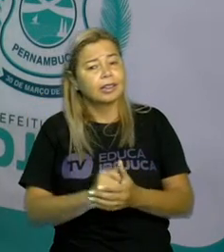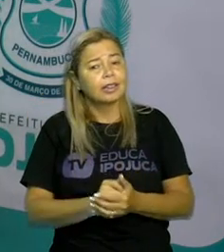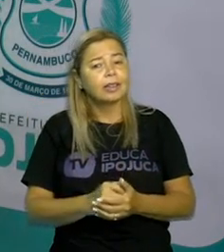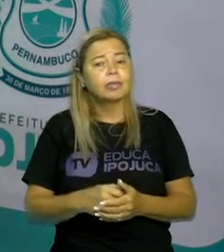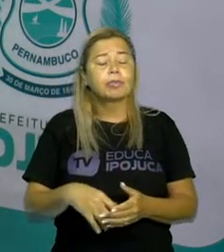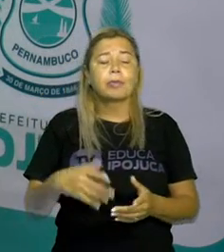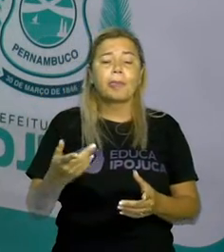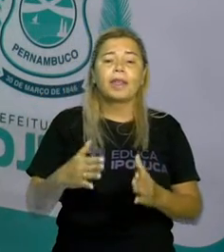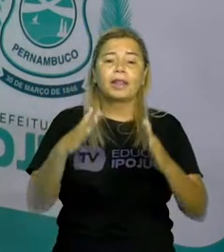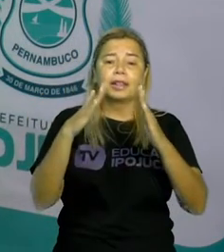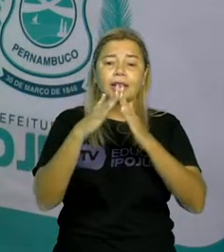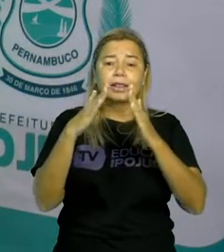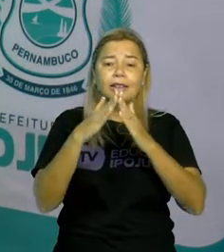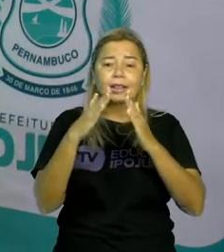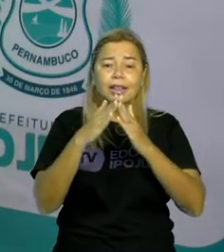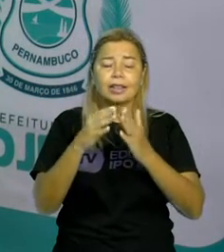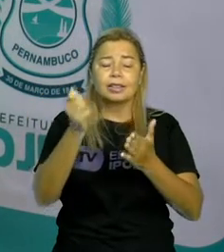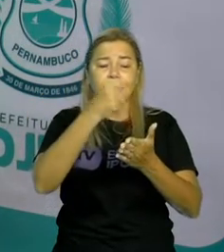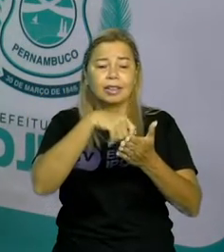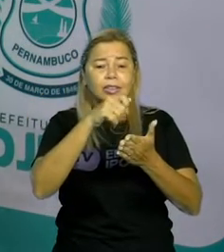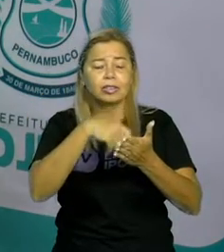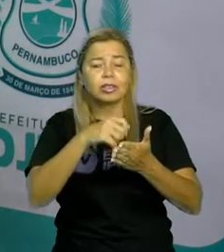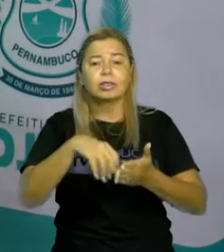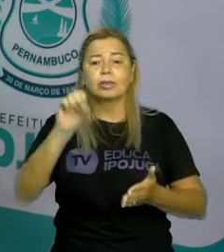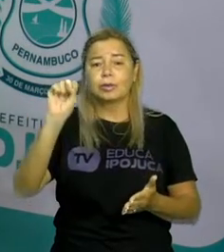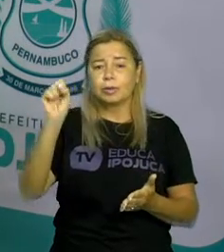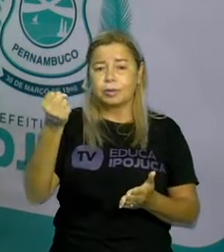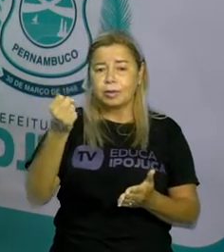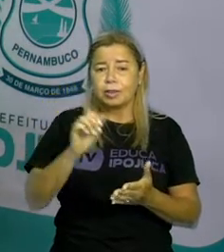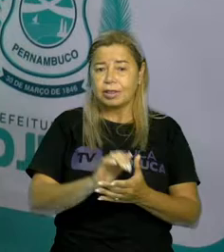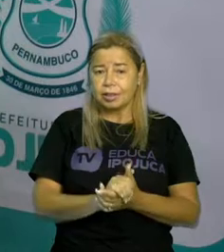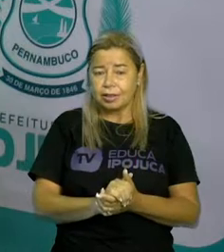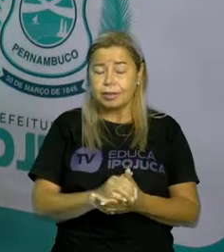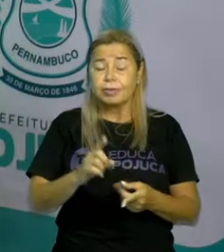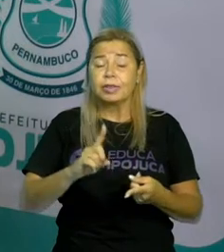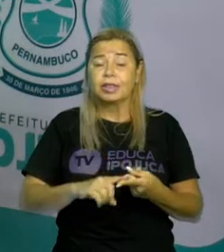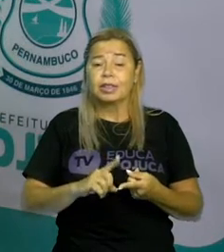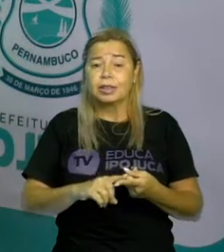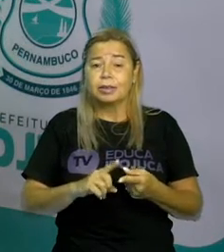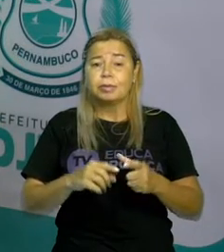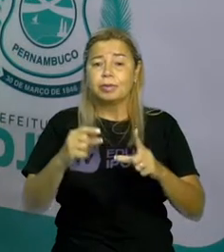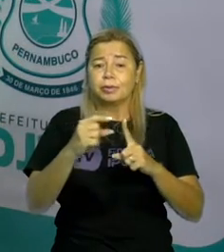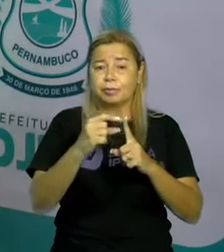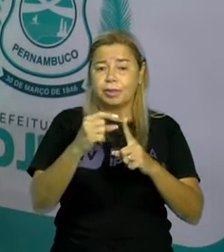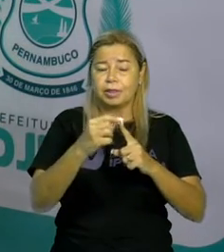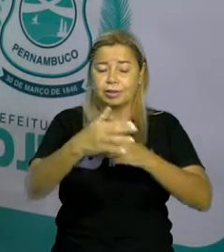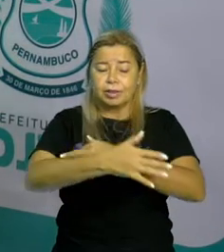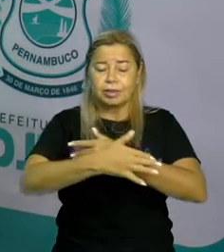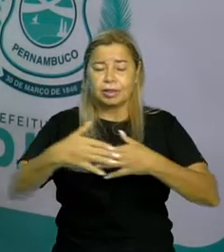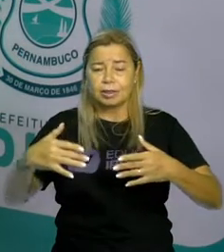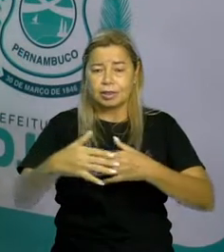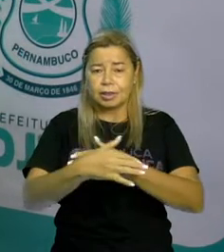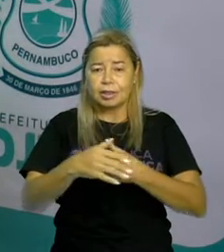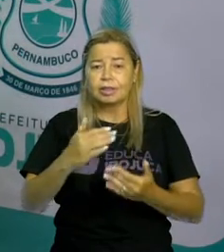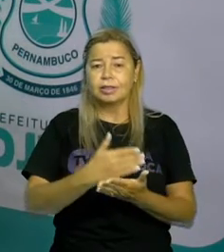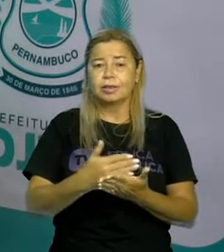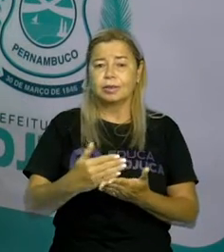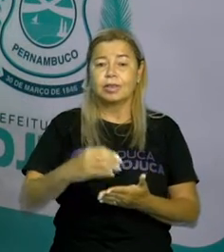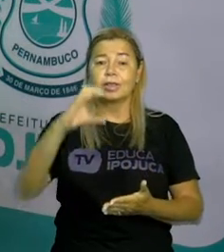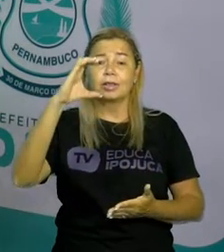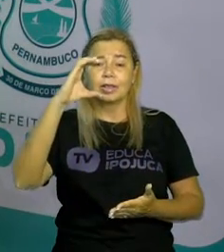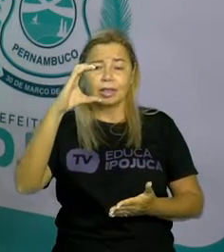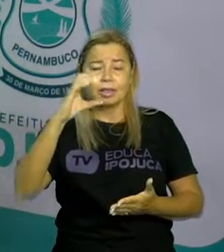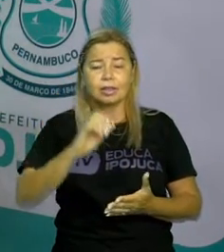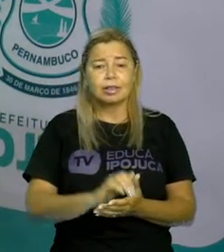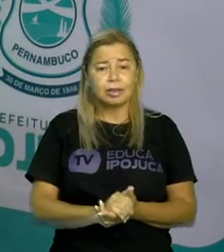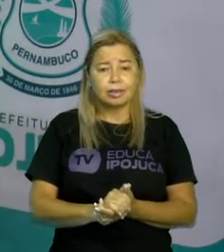Ela esquece também que cidade, ela é com C. Isso são as irregularidades das palavras. É o que a gente